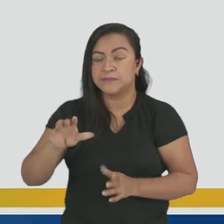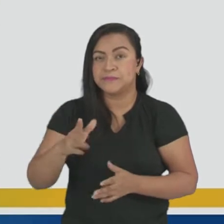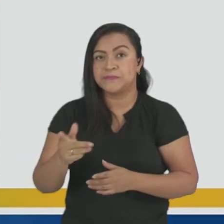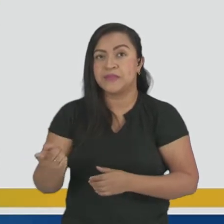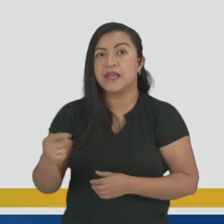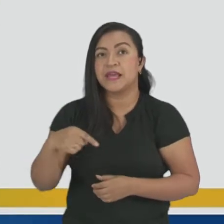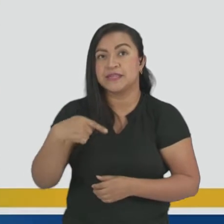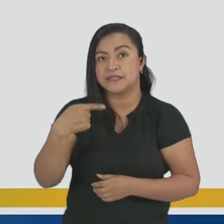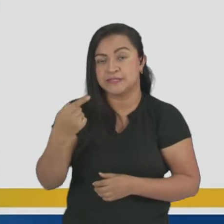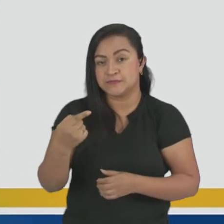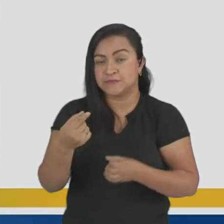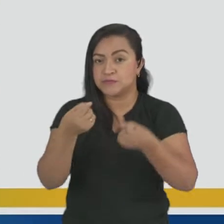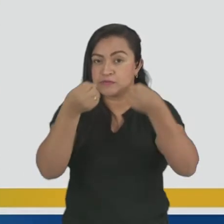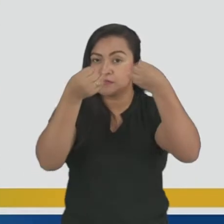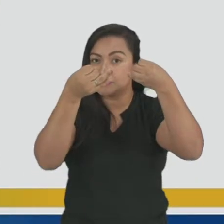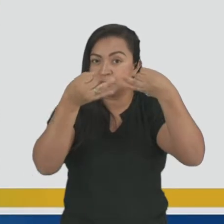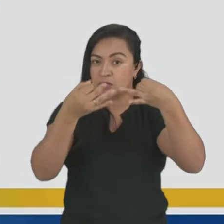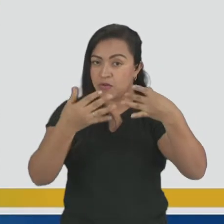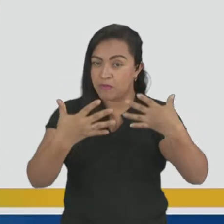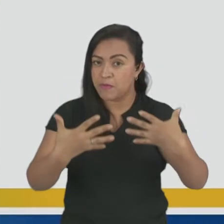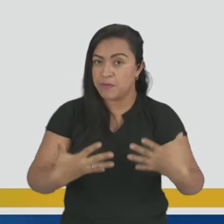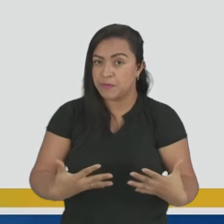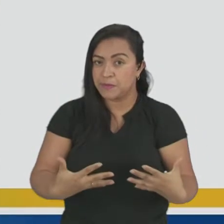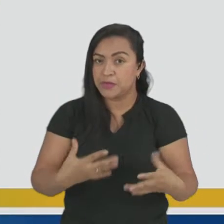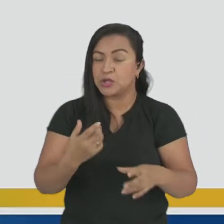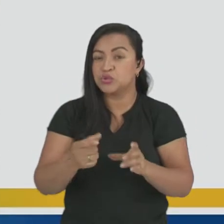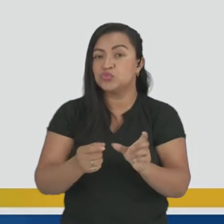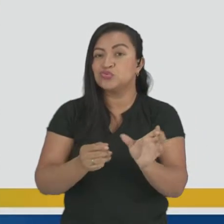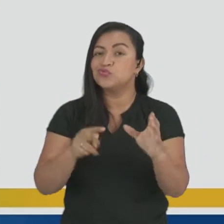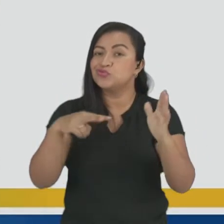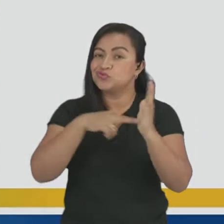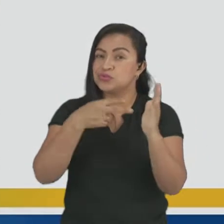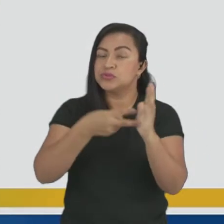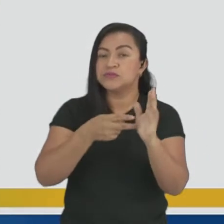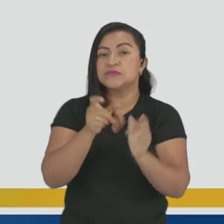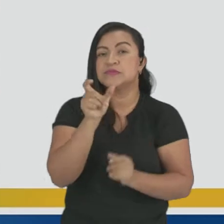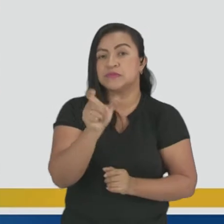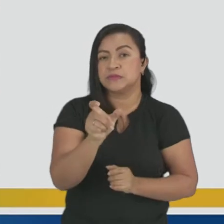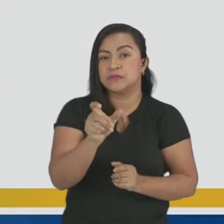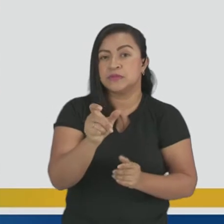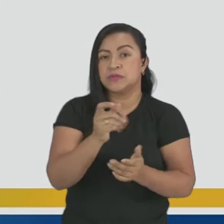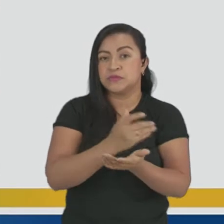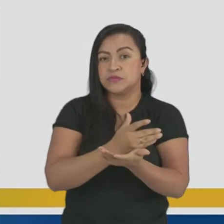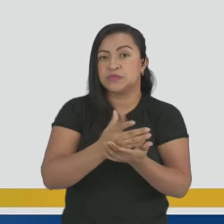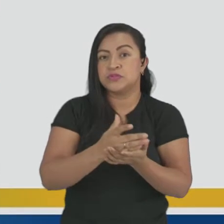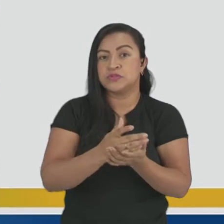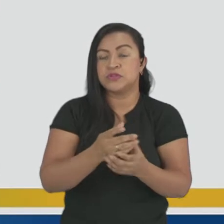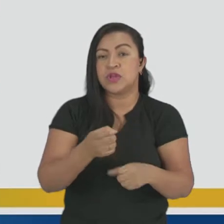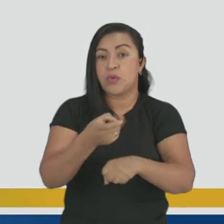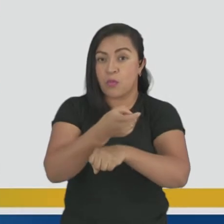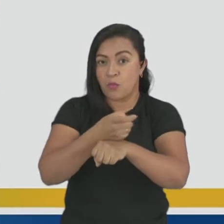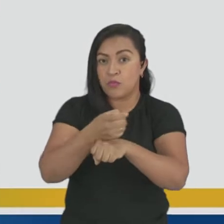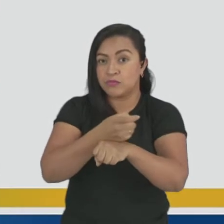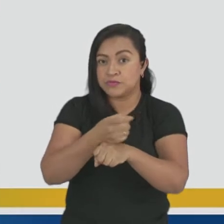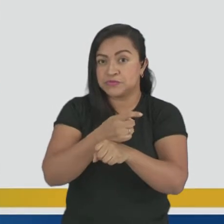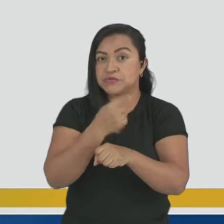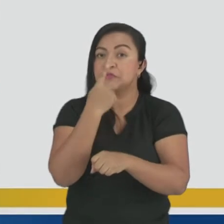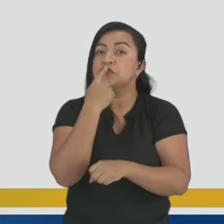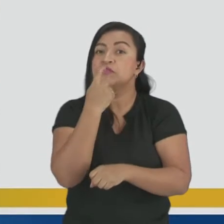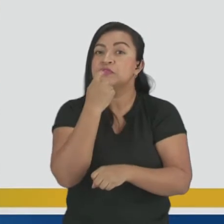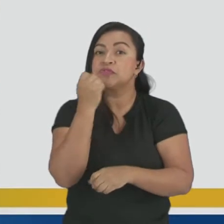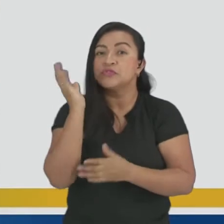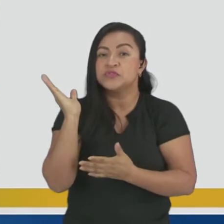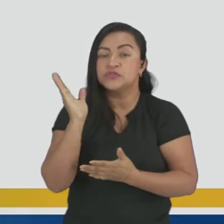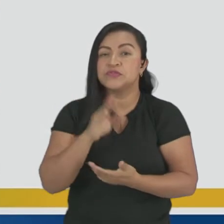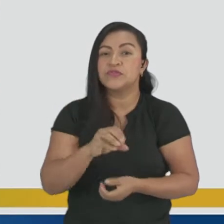vem a explicação do significado da palavra, né? No início tem o adjetivo, que tá em vermelho, o ADJ,